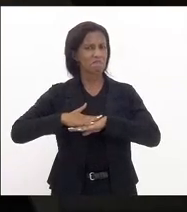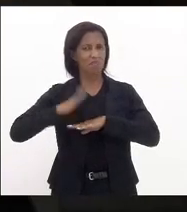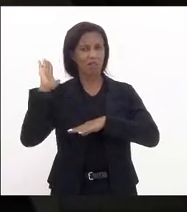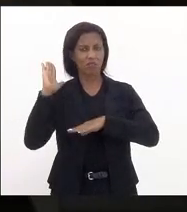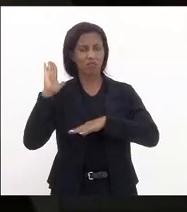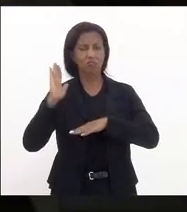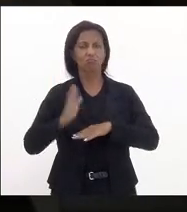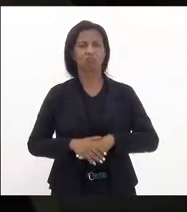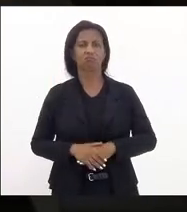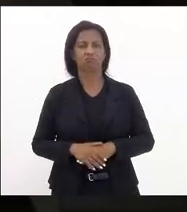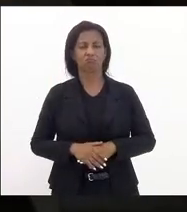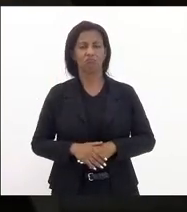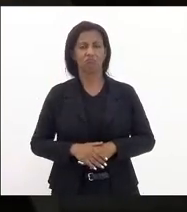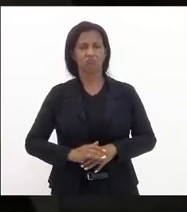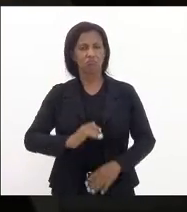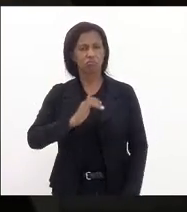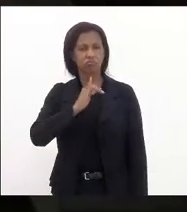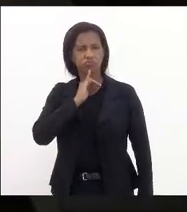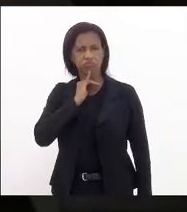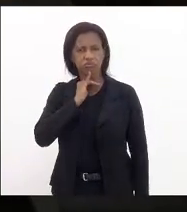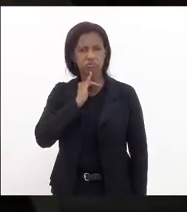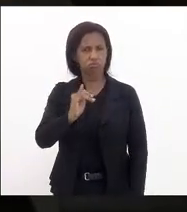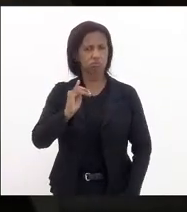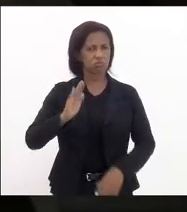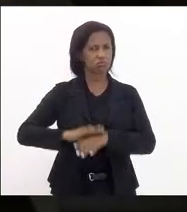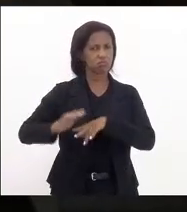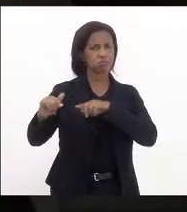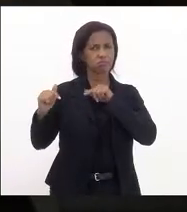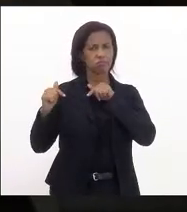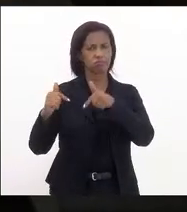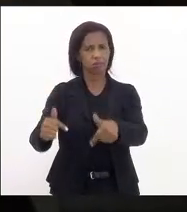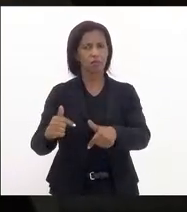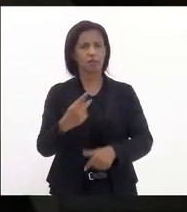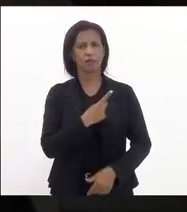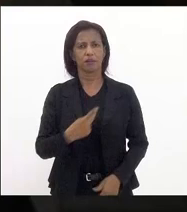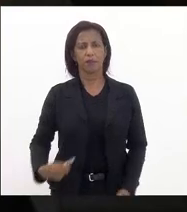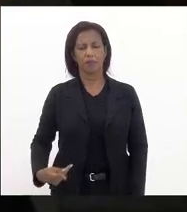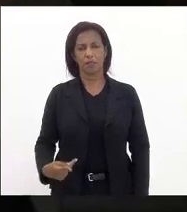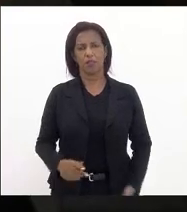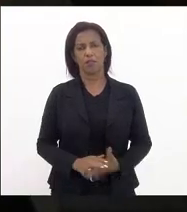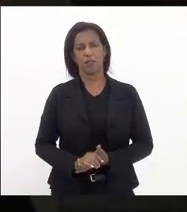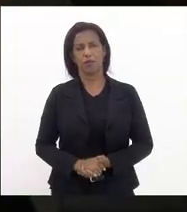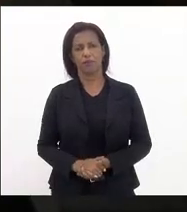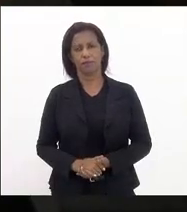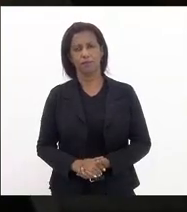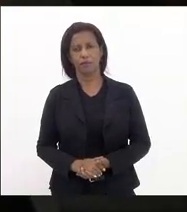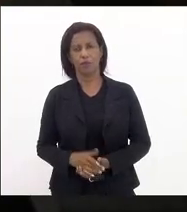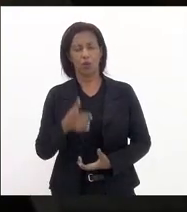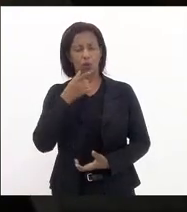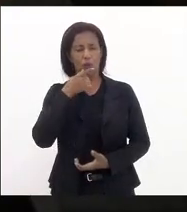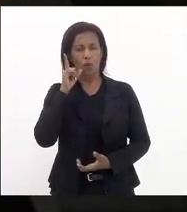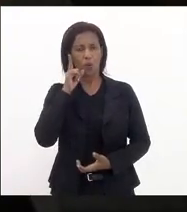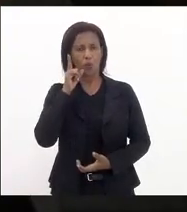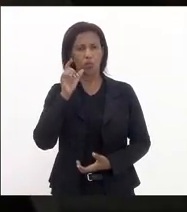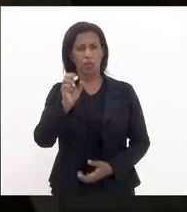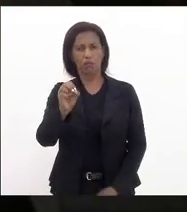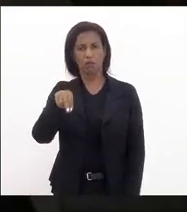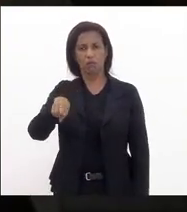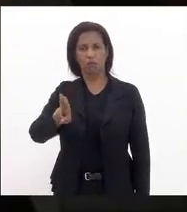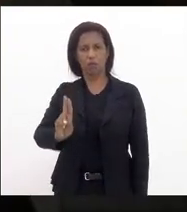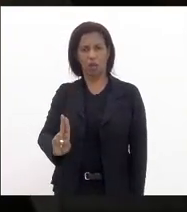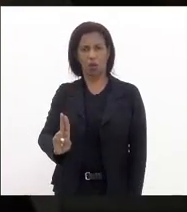absoluta indignação com a atuação do presidente da república ontem na Assembleia Geral da ONU